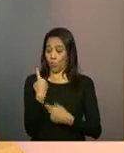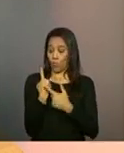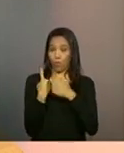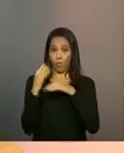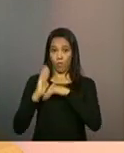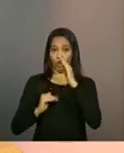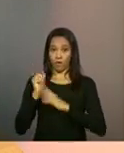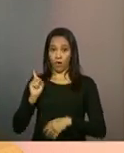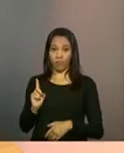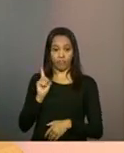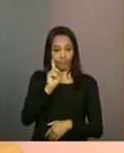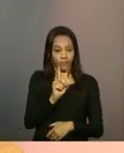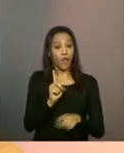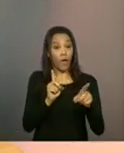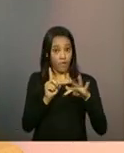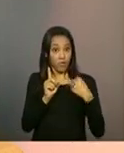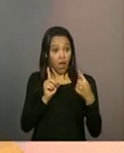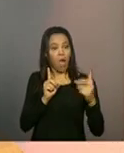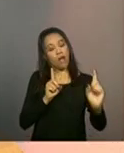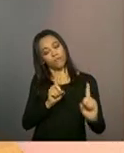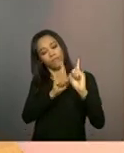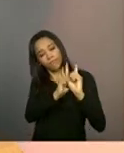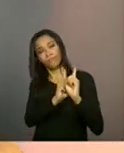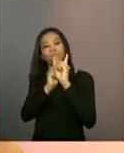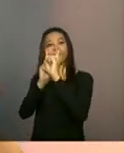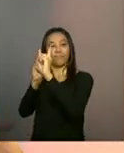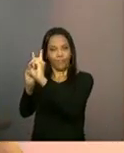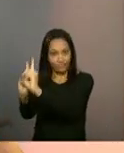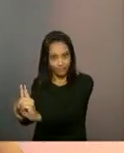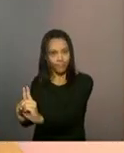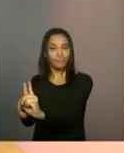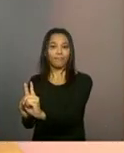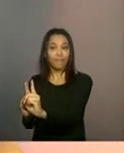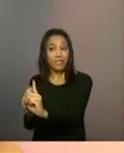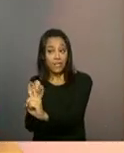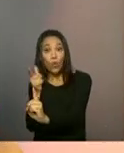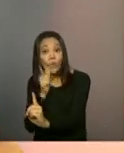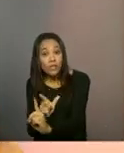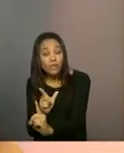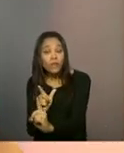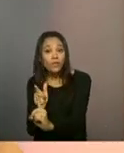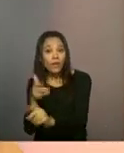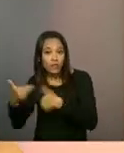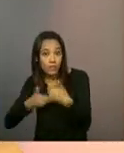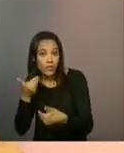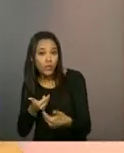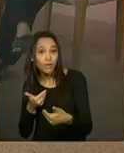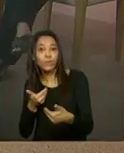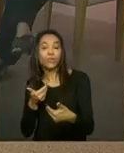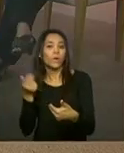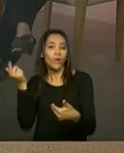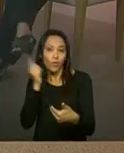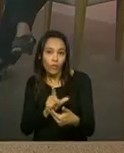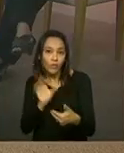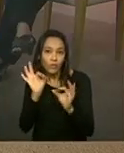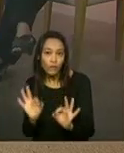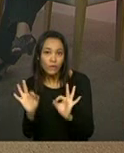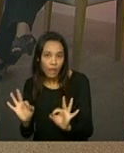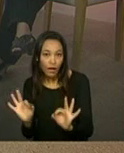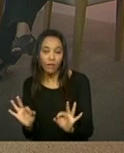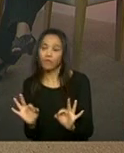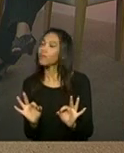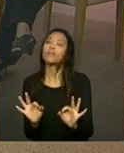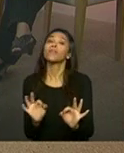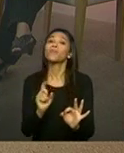importante eu saber, assim, aquela família conseguiu o atendimento em outra política, né? Ela conseguiu o resultado. Então, não seria